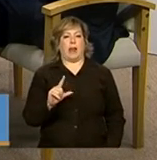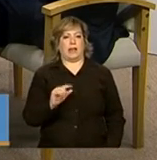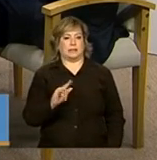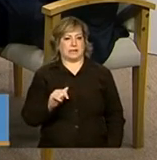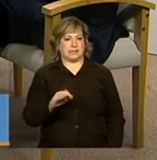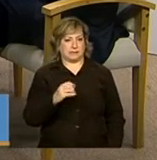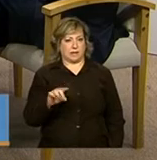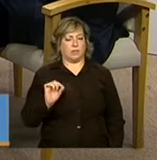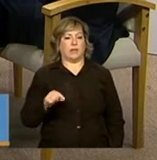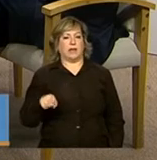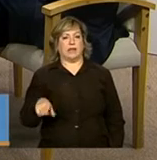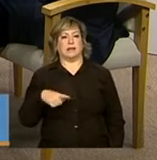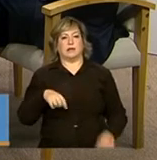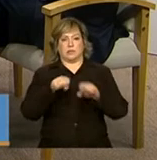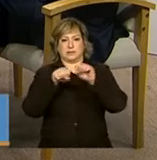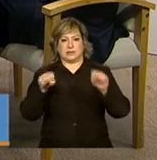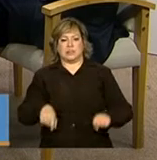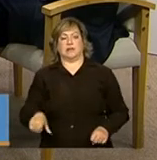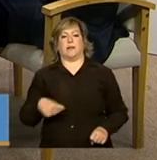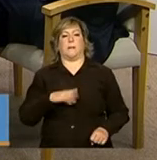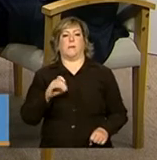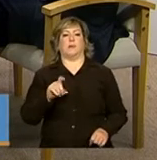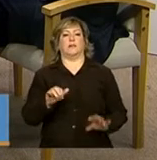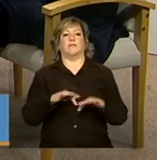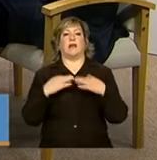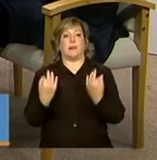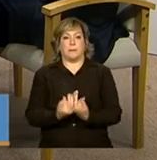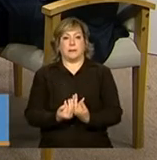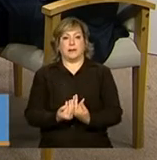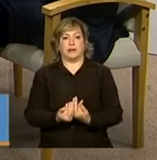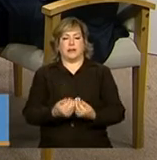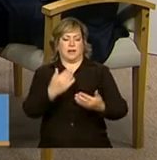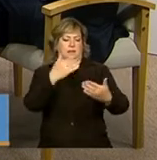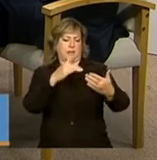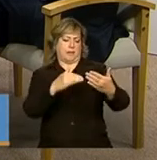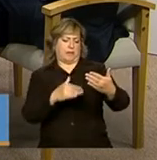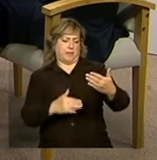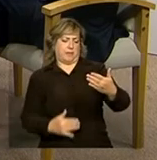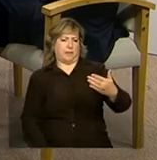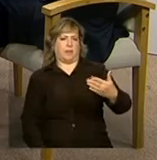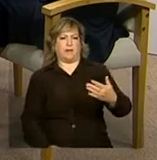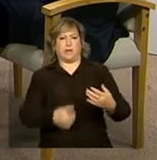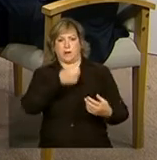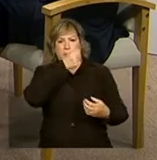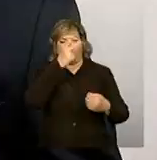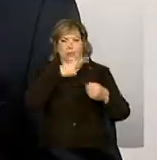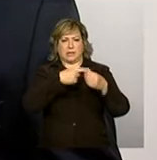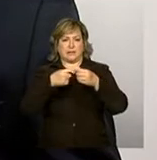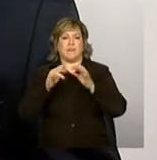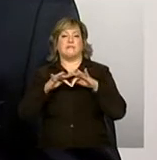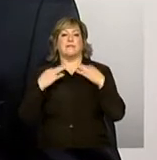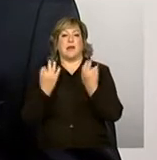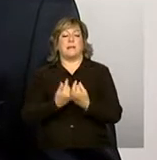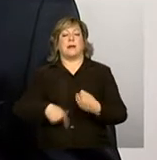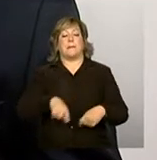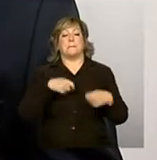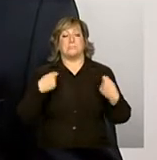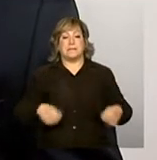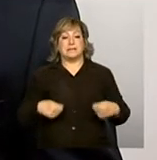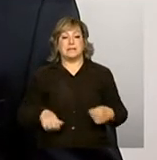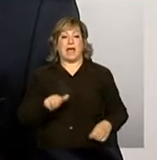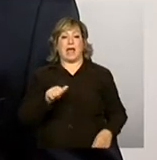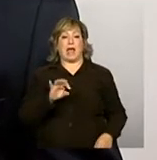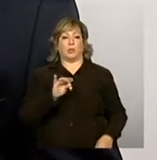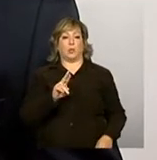lá, por meio do sistema de gestão do programa Bolsa Família, uma relação de municípios, de famílias que ele precisa atualizar o cadastro.